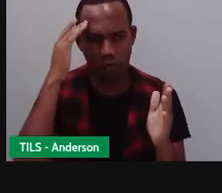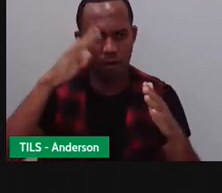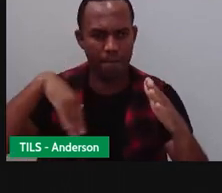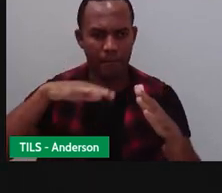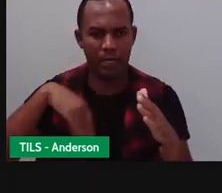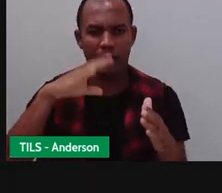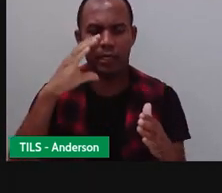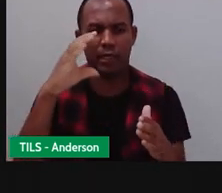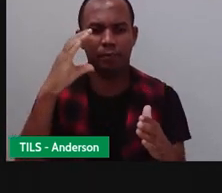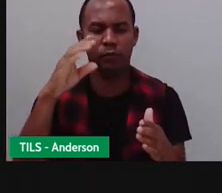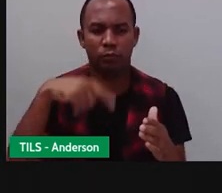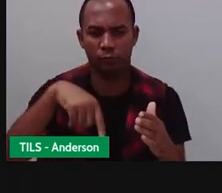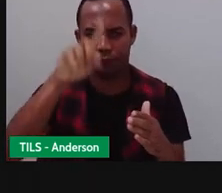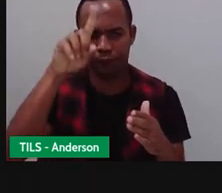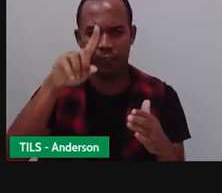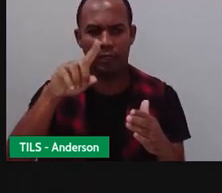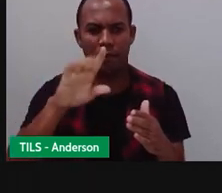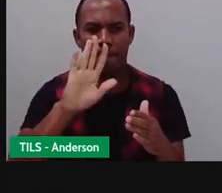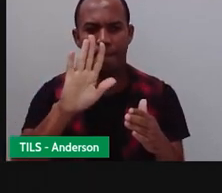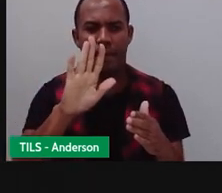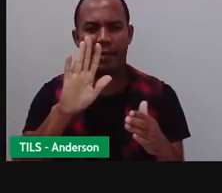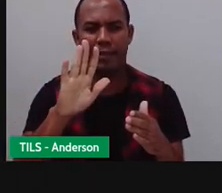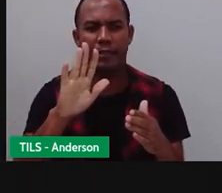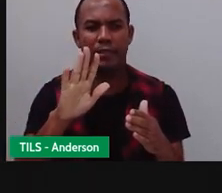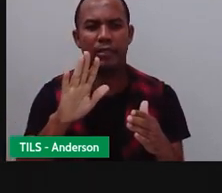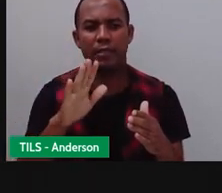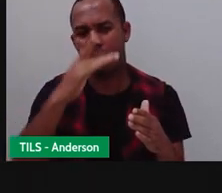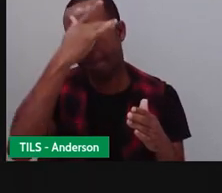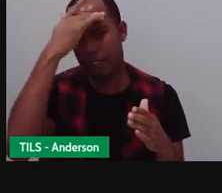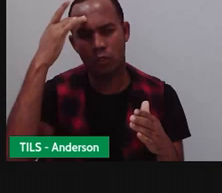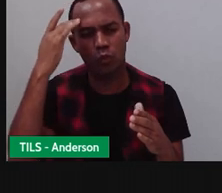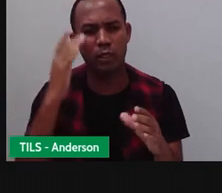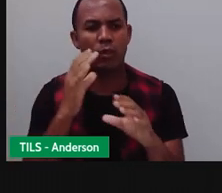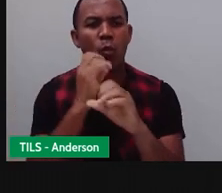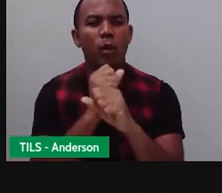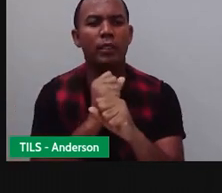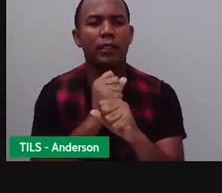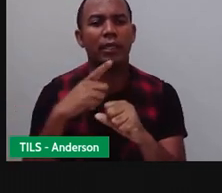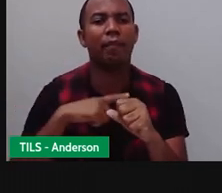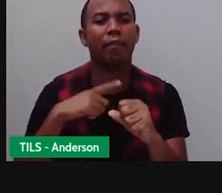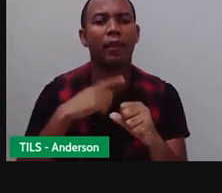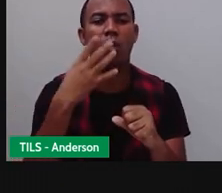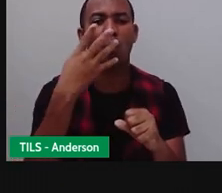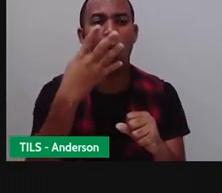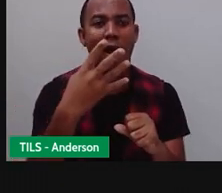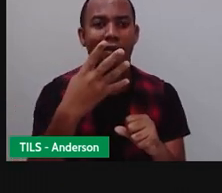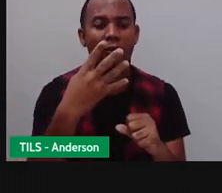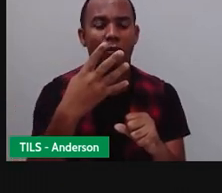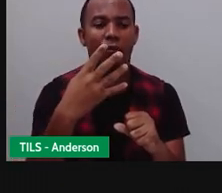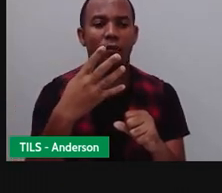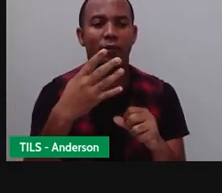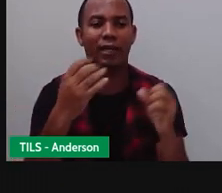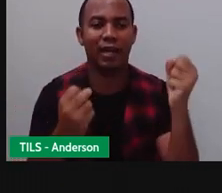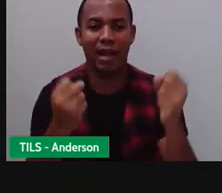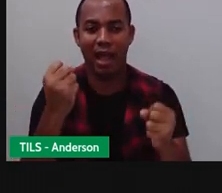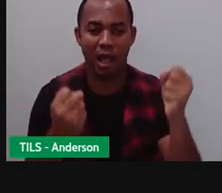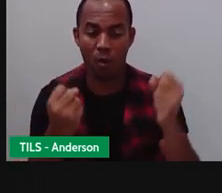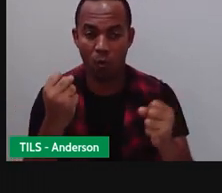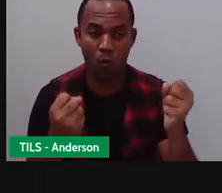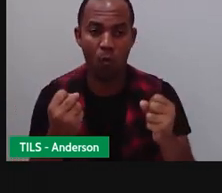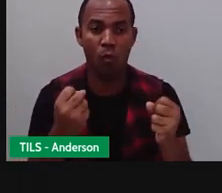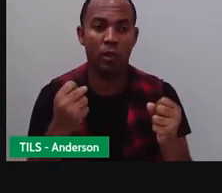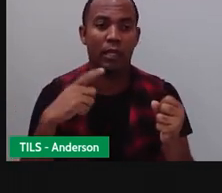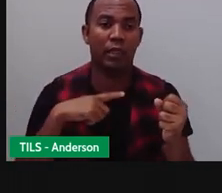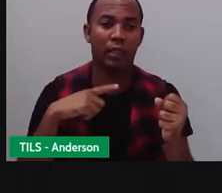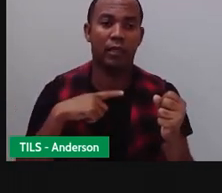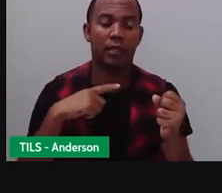quatro carros. Quantas pessoas estão indo pra Cabo Sul? Serão o quê? Cinco vezes? Quatro. Então,